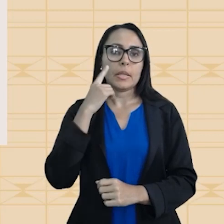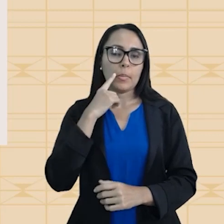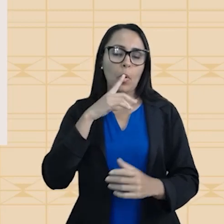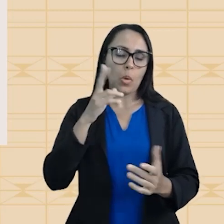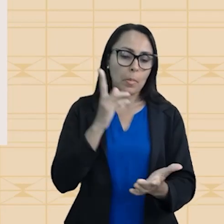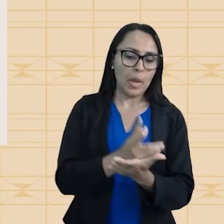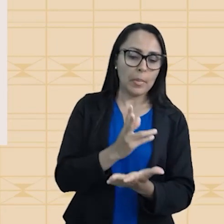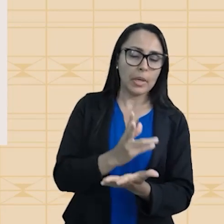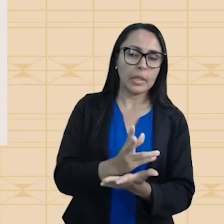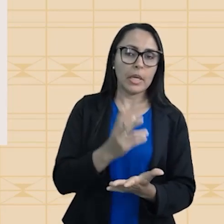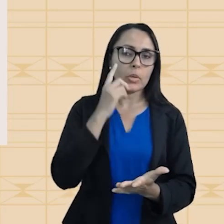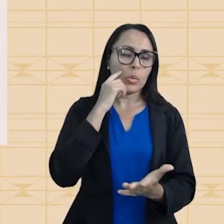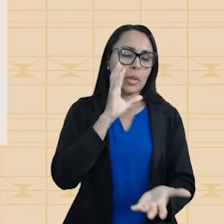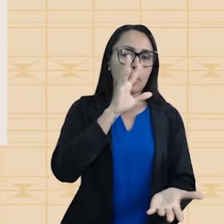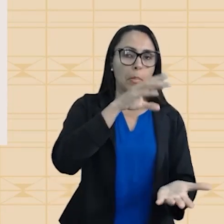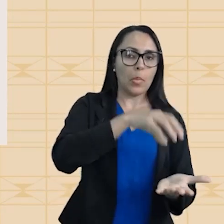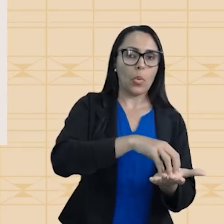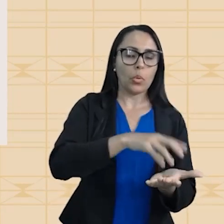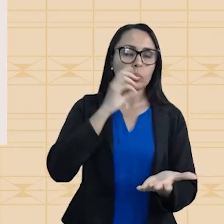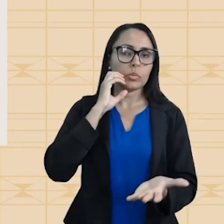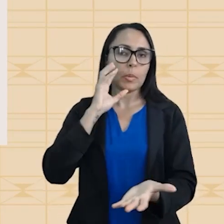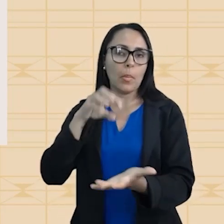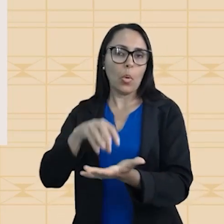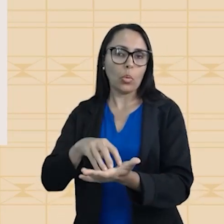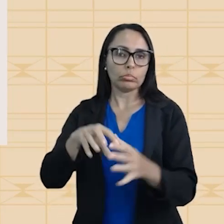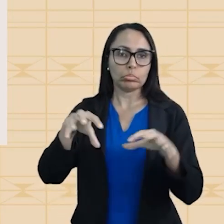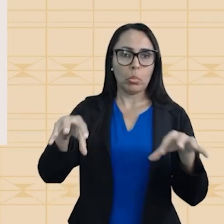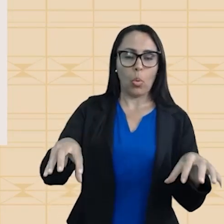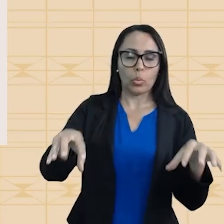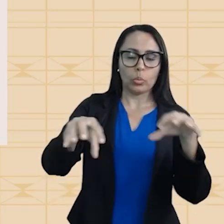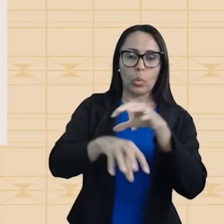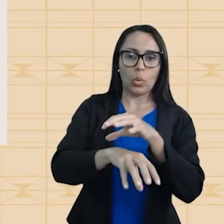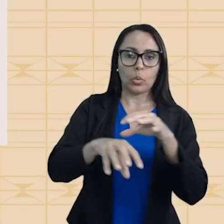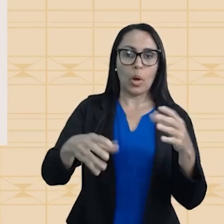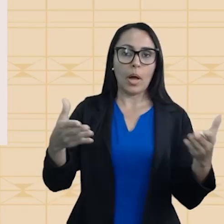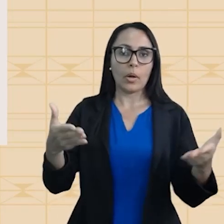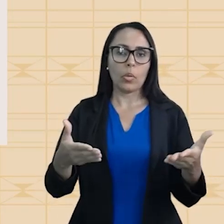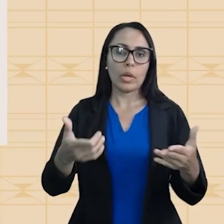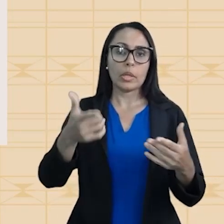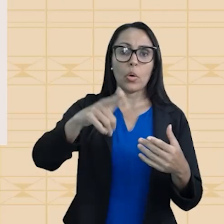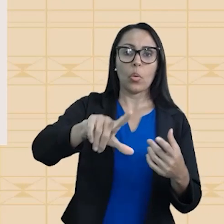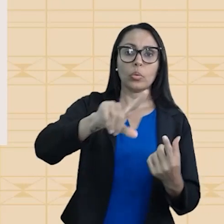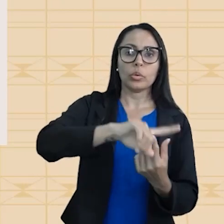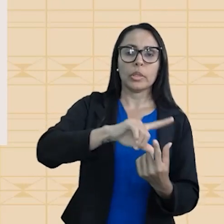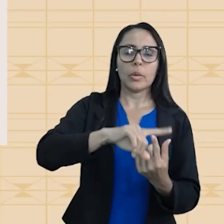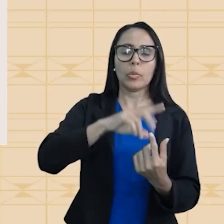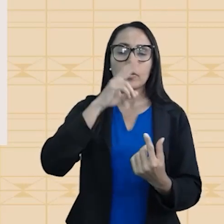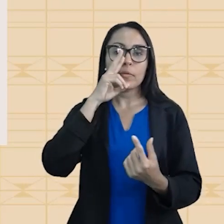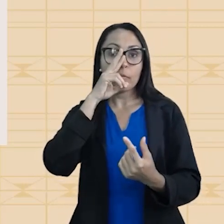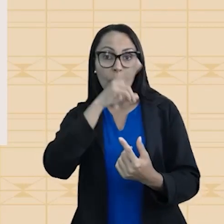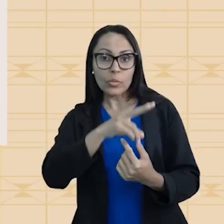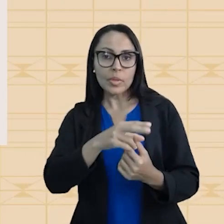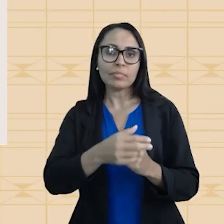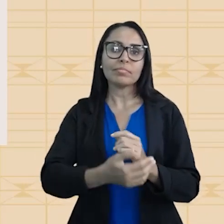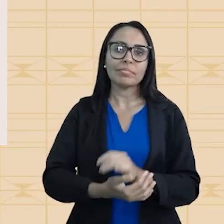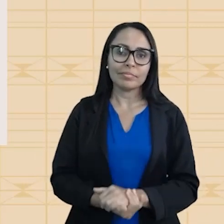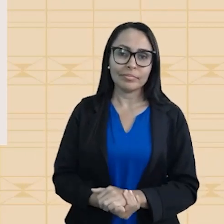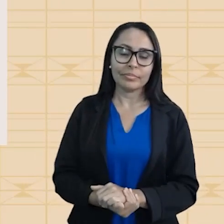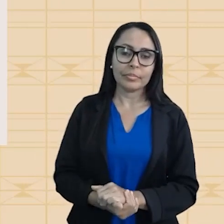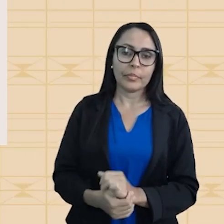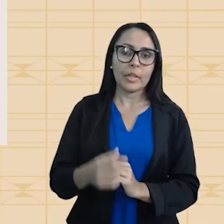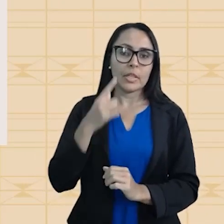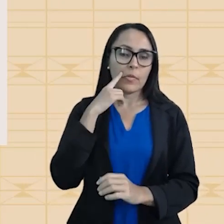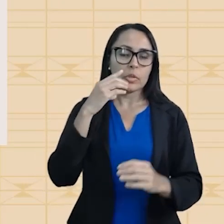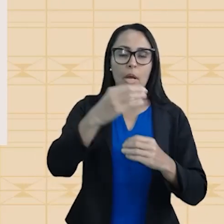Dipolo permanente ou dipolo dipolo. Veja. Agora eu tenho um outro tipo de força. Essa força